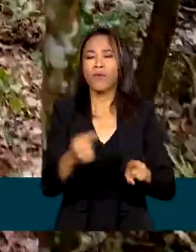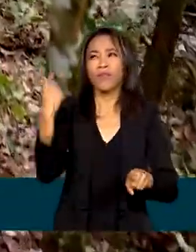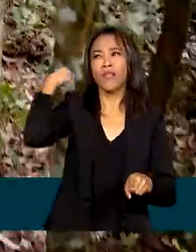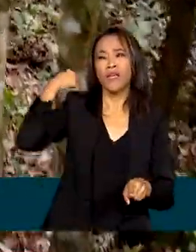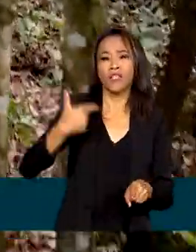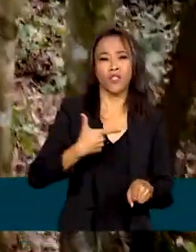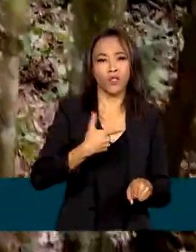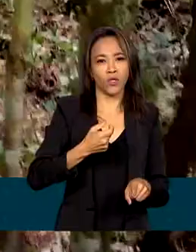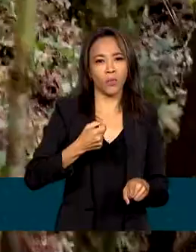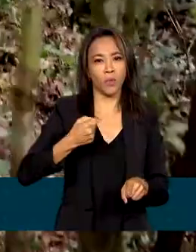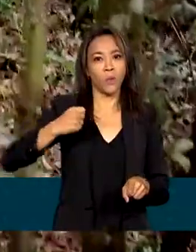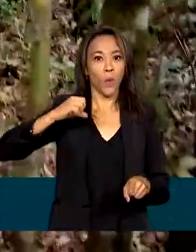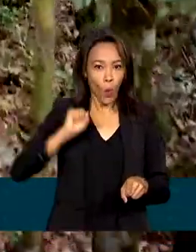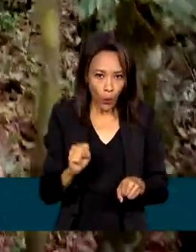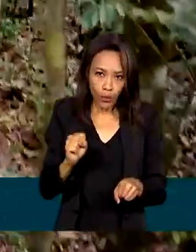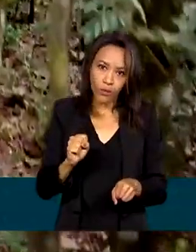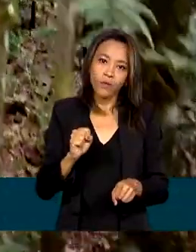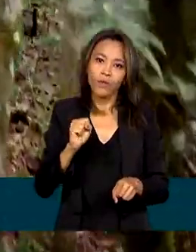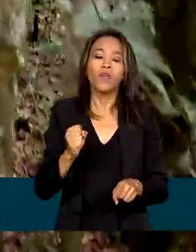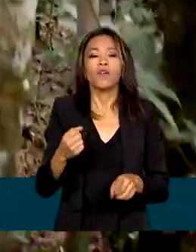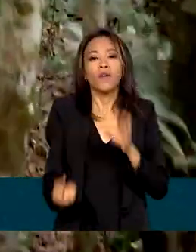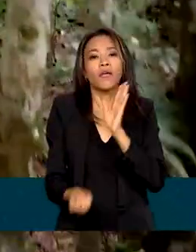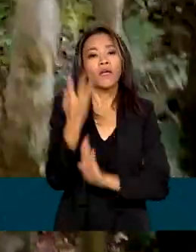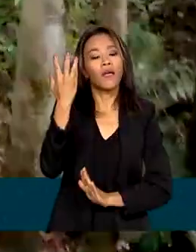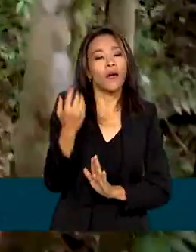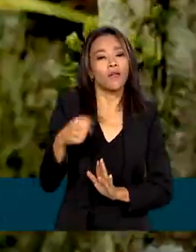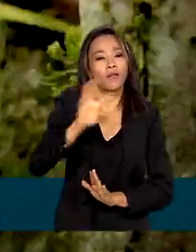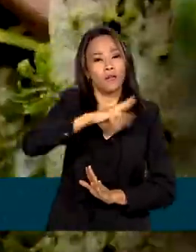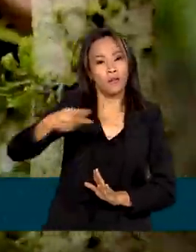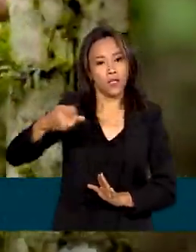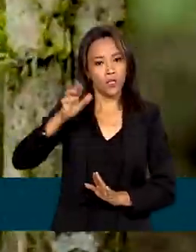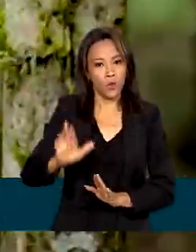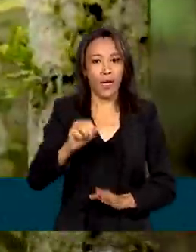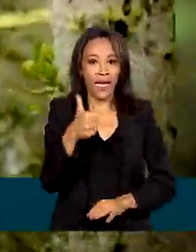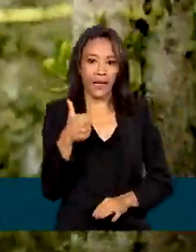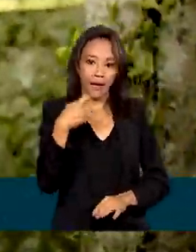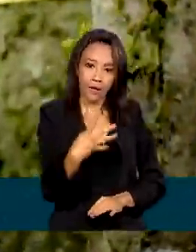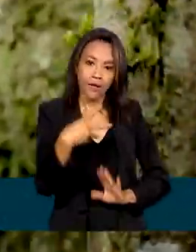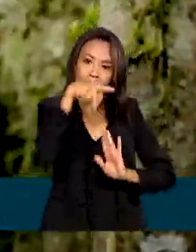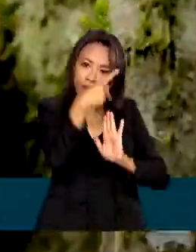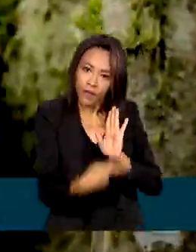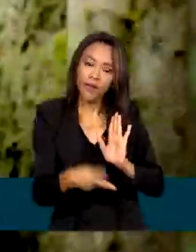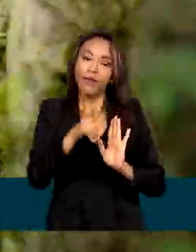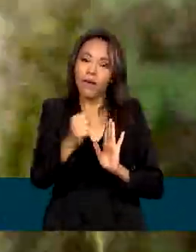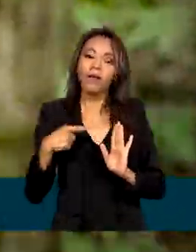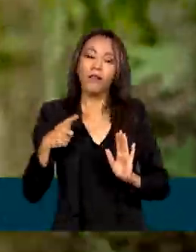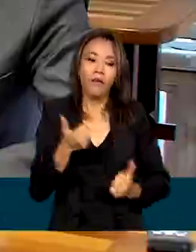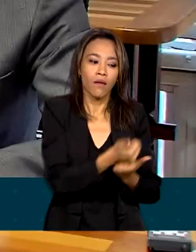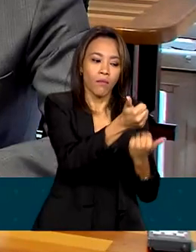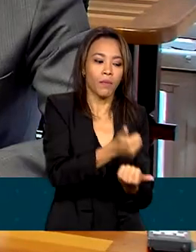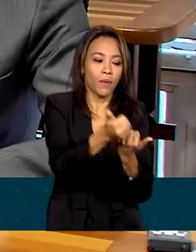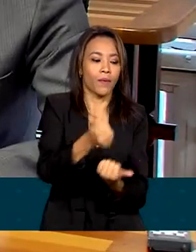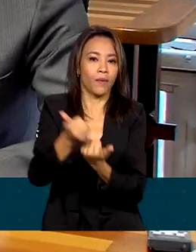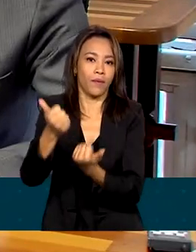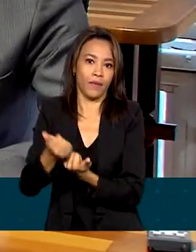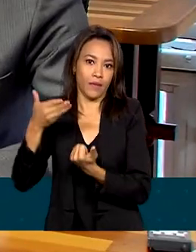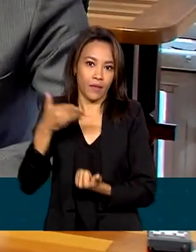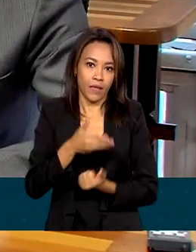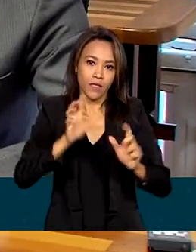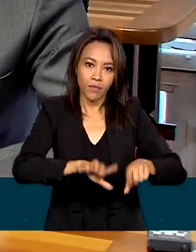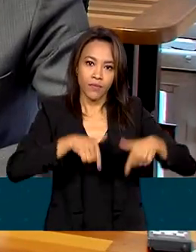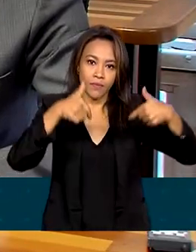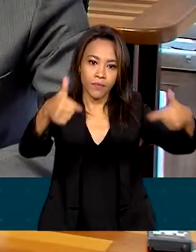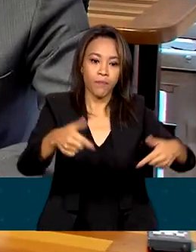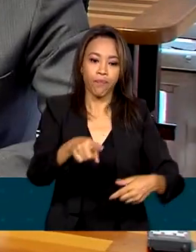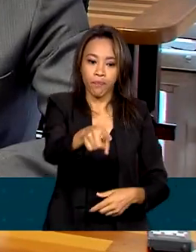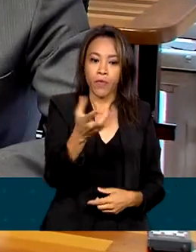criado pelo presidente Lula. 14 projetos terão prioridades no plano de execução. Devemos usar esses